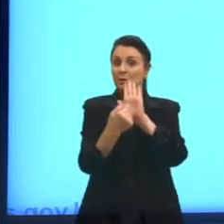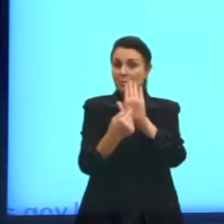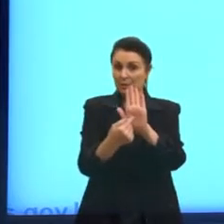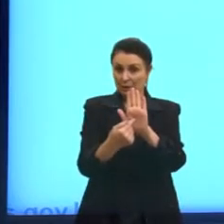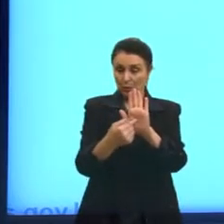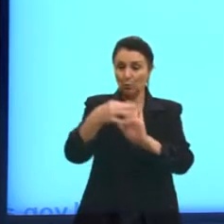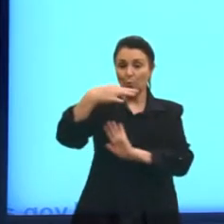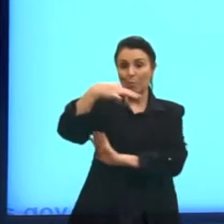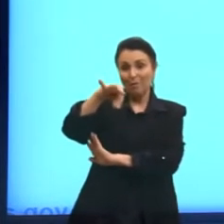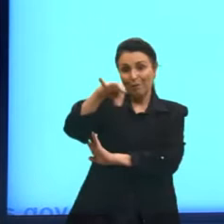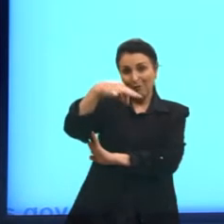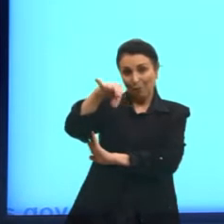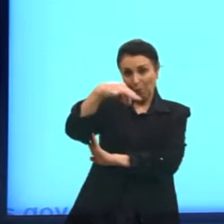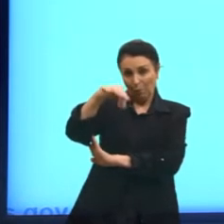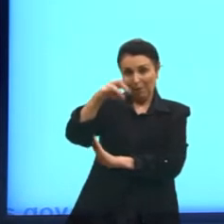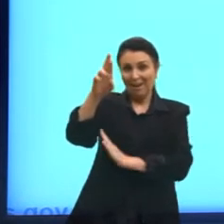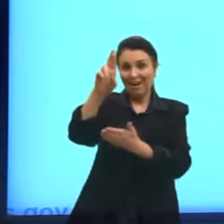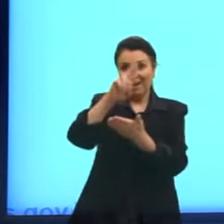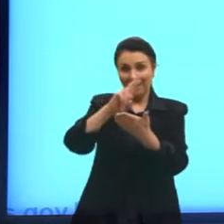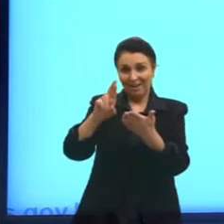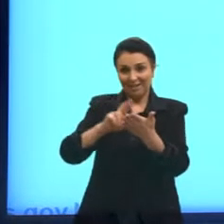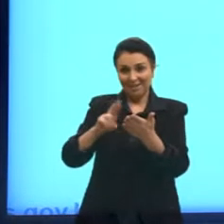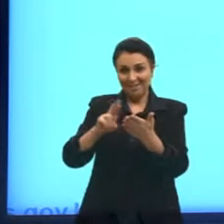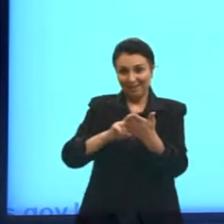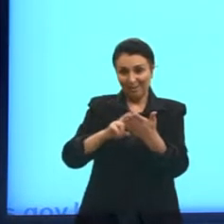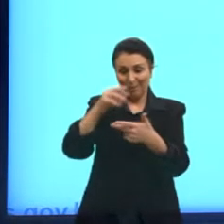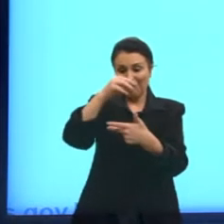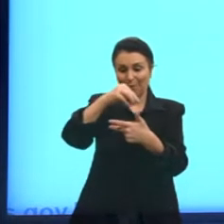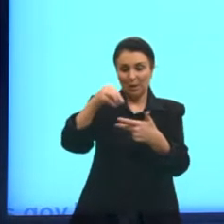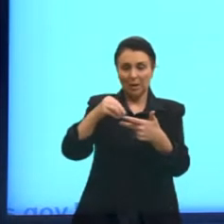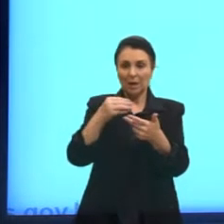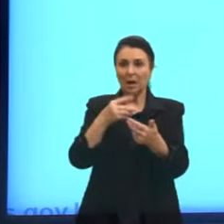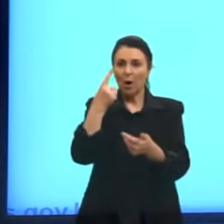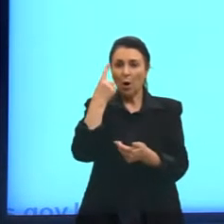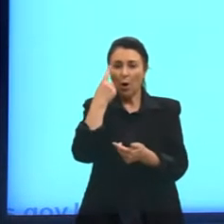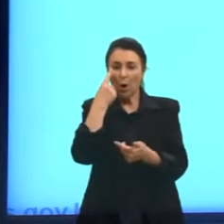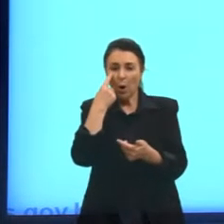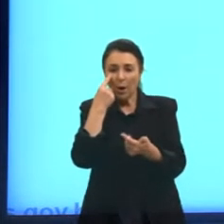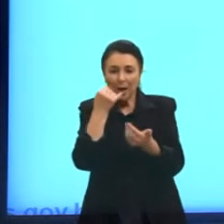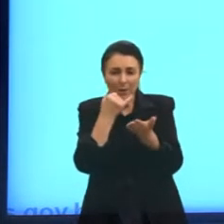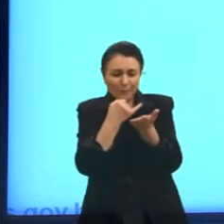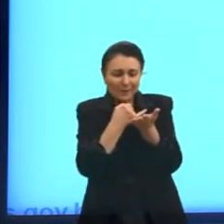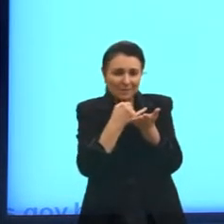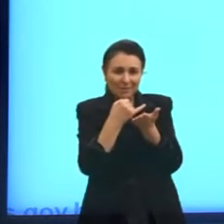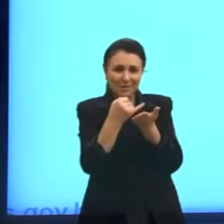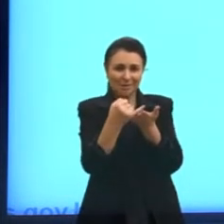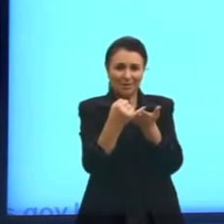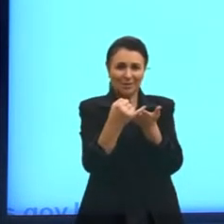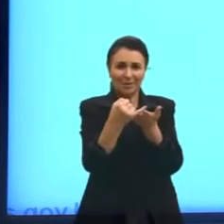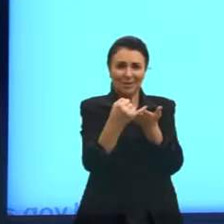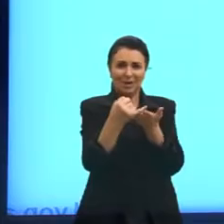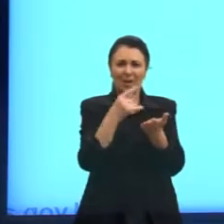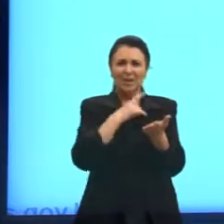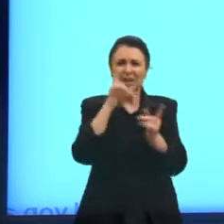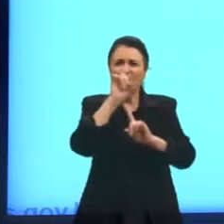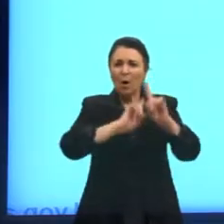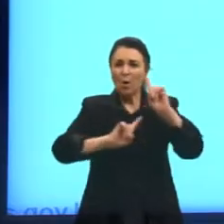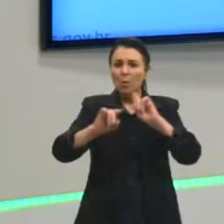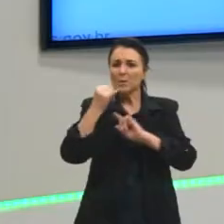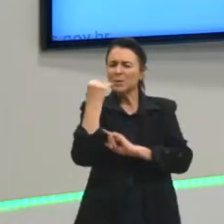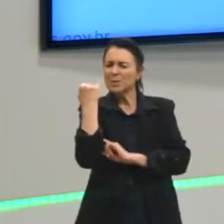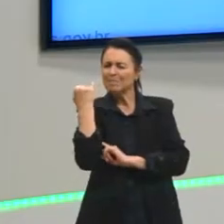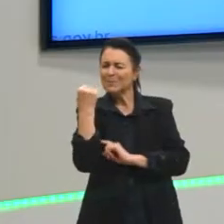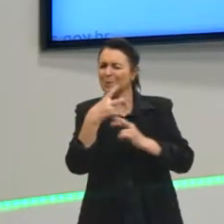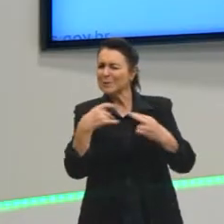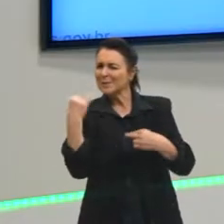folha de redação do Enem, tá? Lá no início, vocês estão vendo, ó, que tem algumas coisas importantes